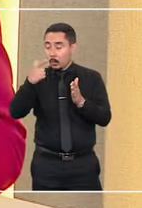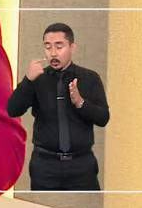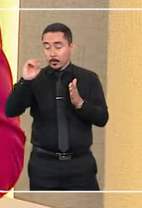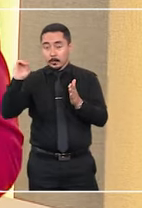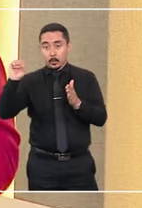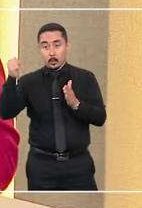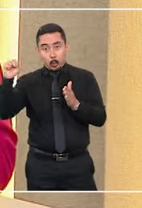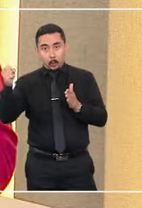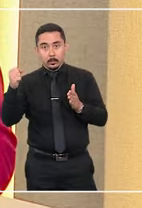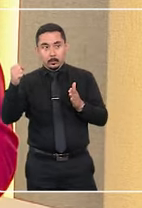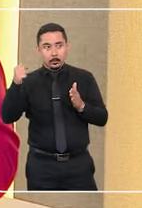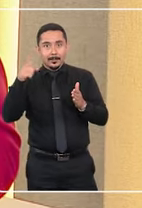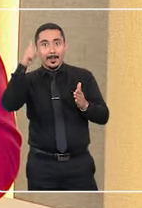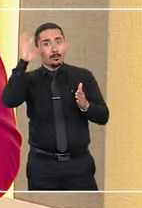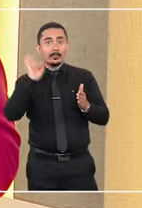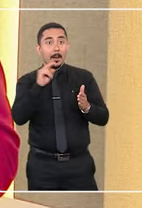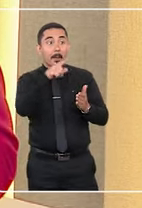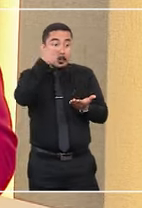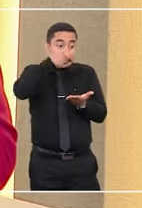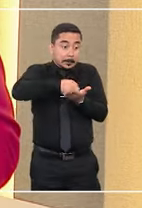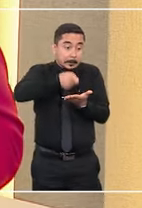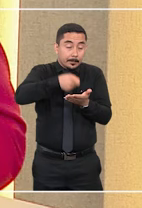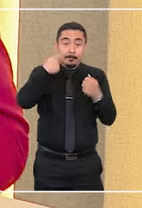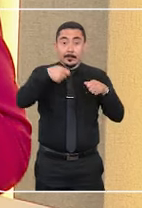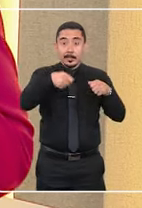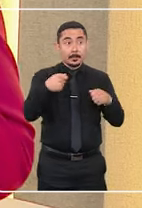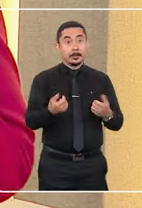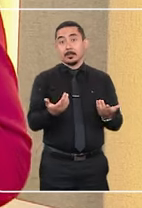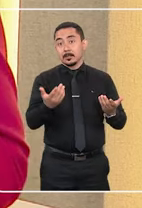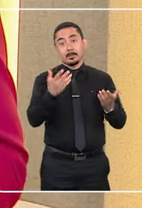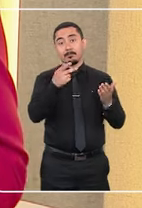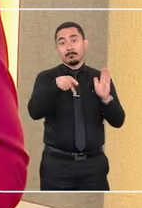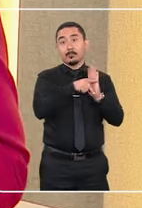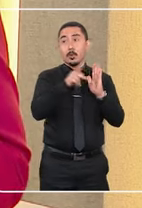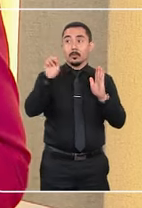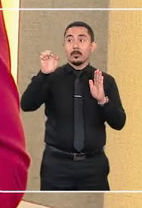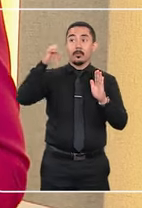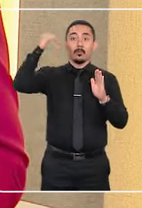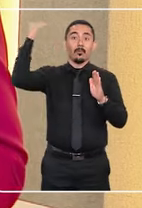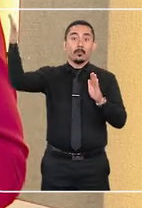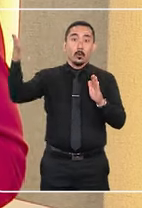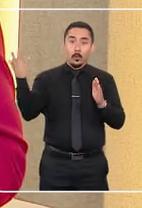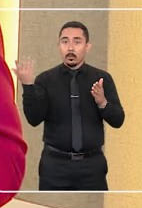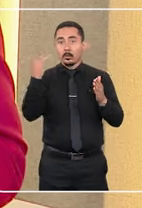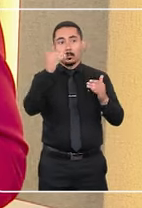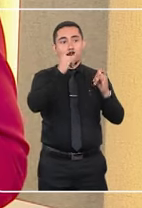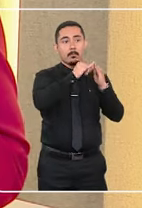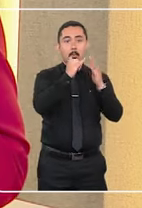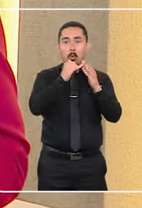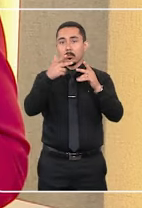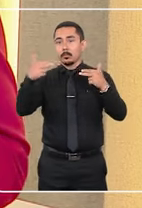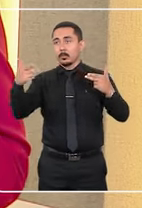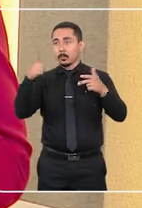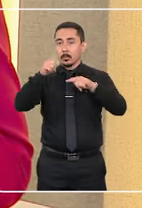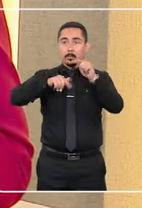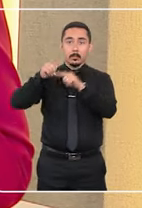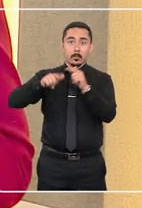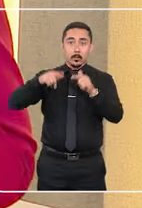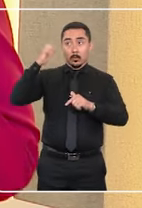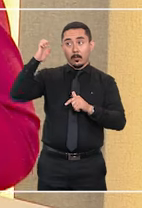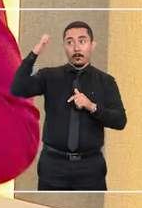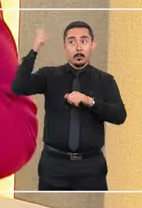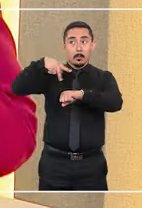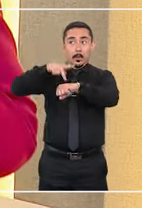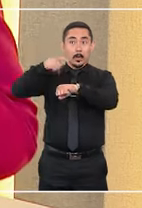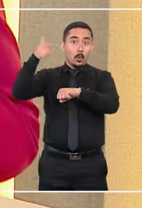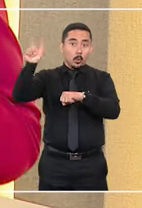Ele alegou que desconhecia a obrigatoriedade de declarar os bens que possuía no exterior e que, ao tentar corrigir a declaração, o